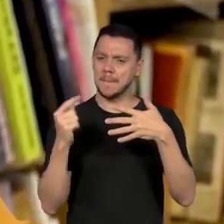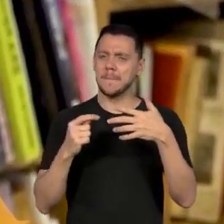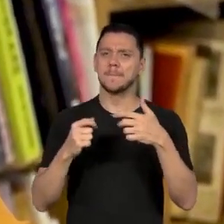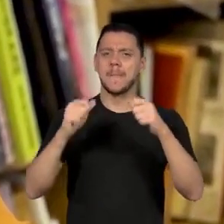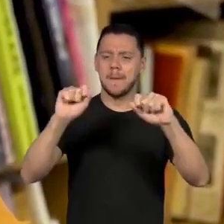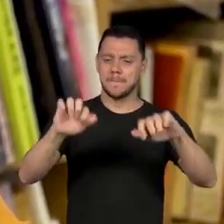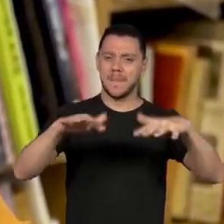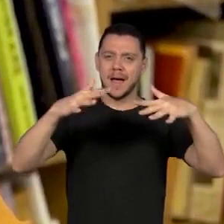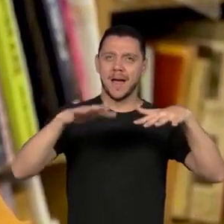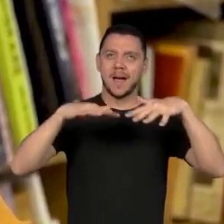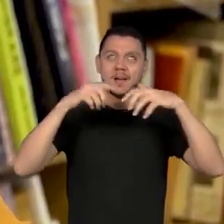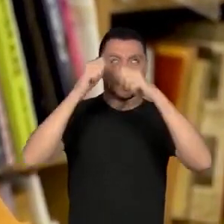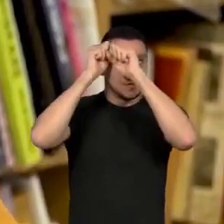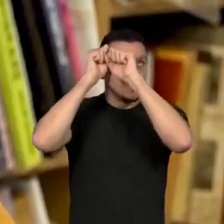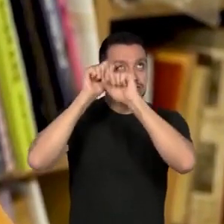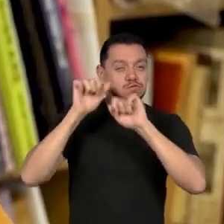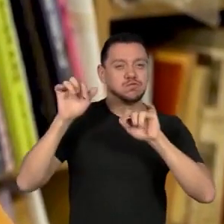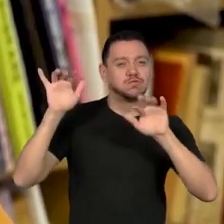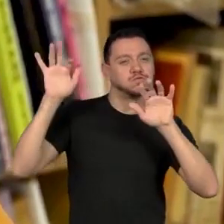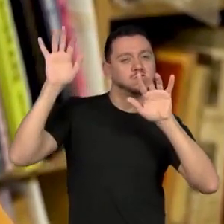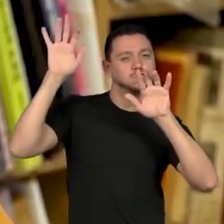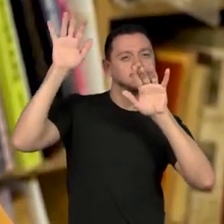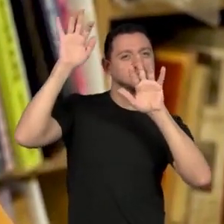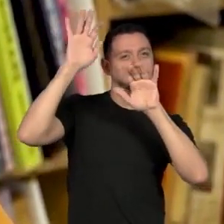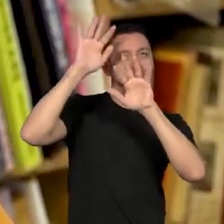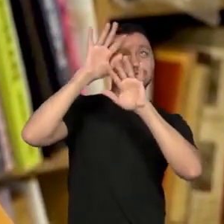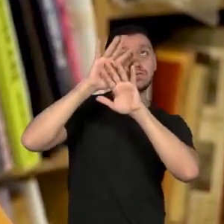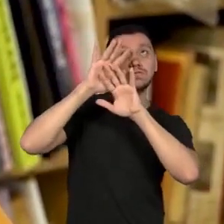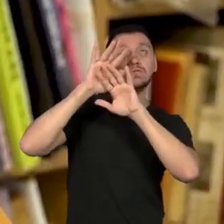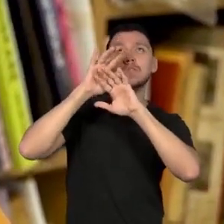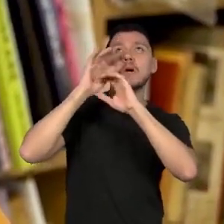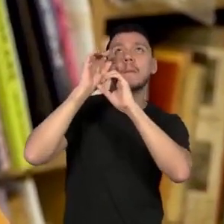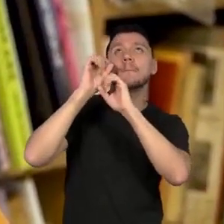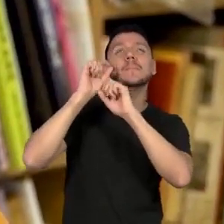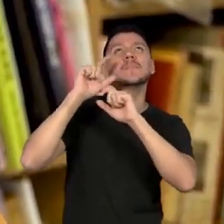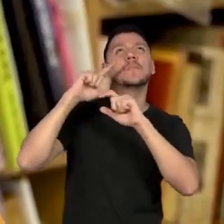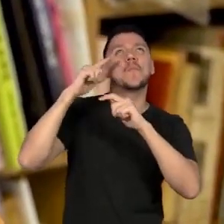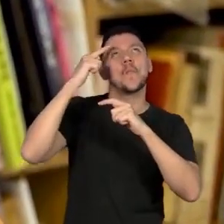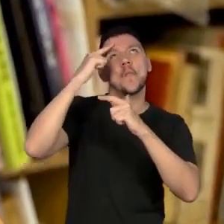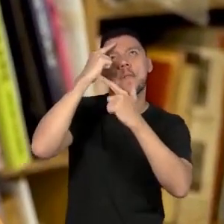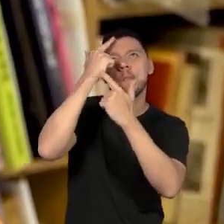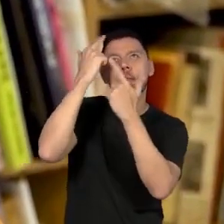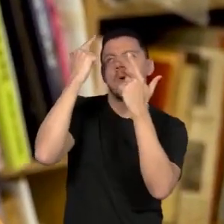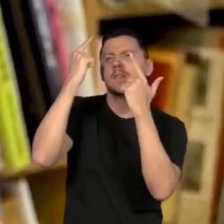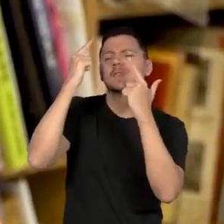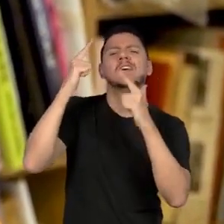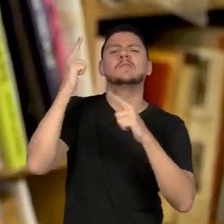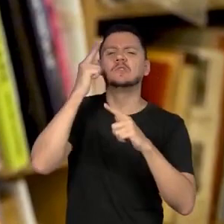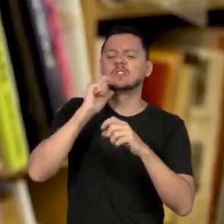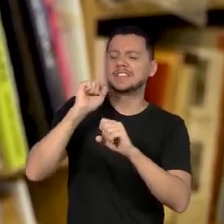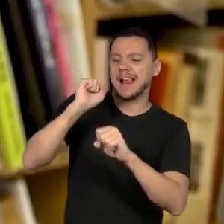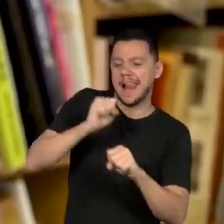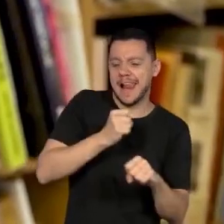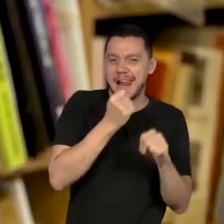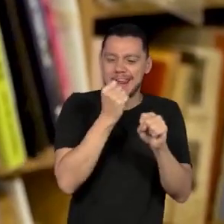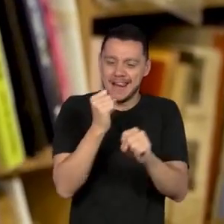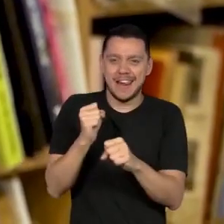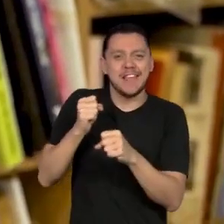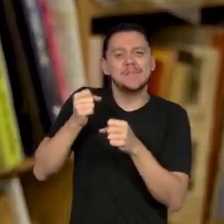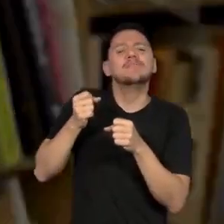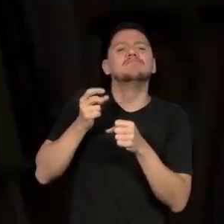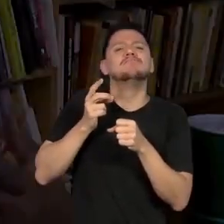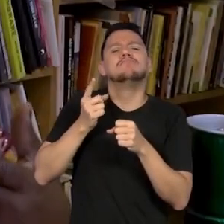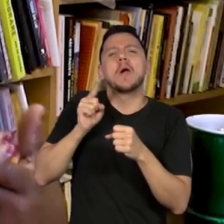A memória bravia lance o leme Recordar é Preciso